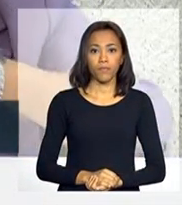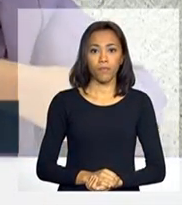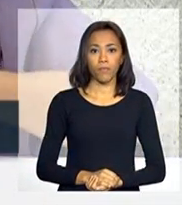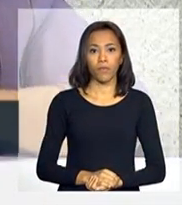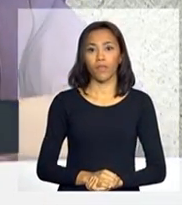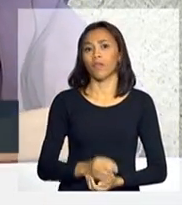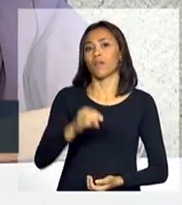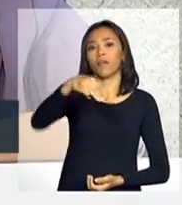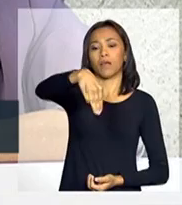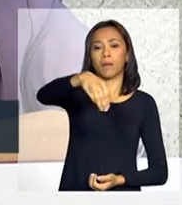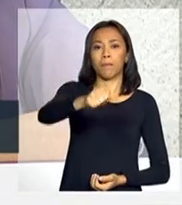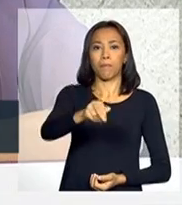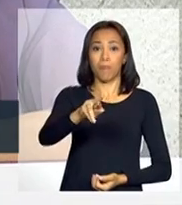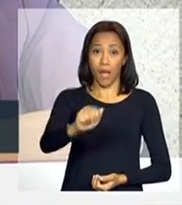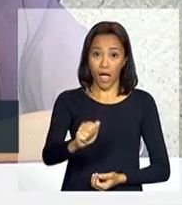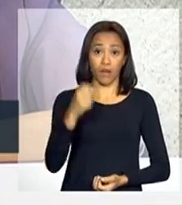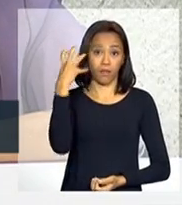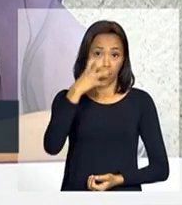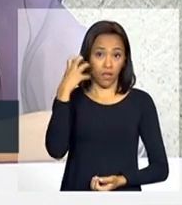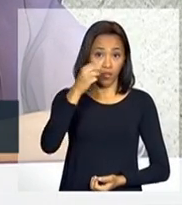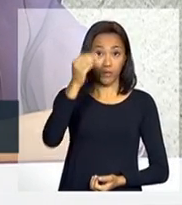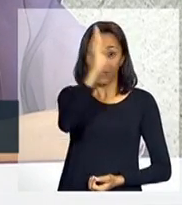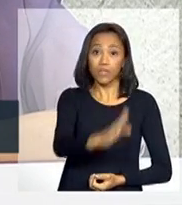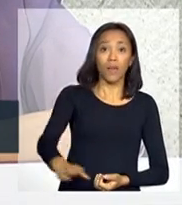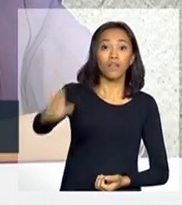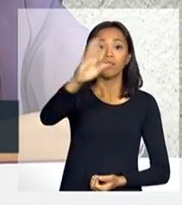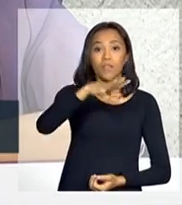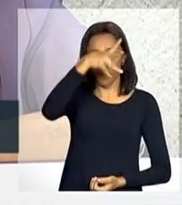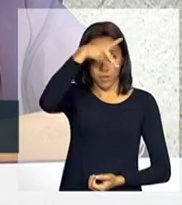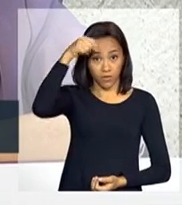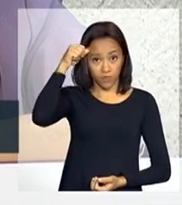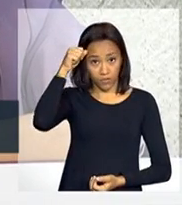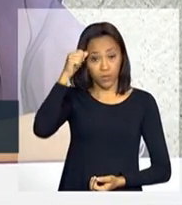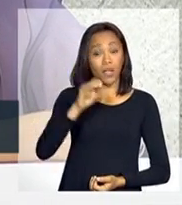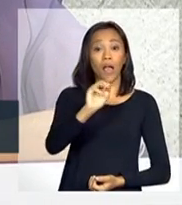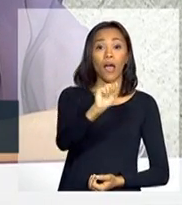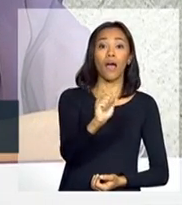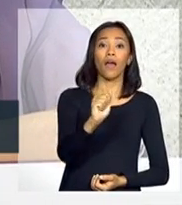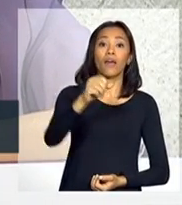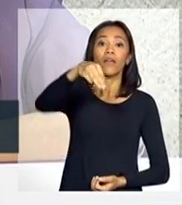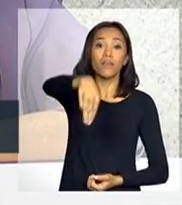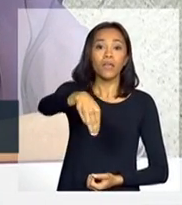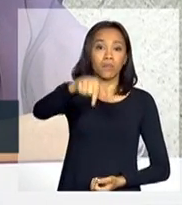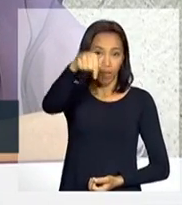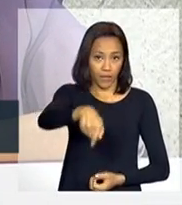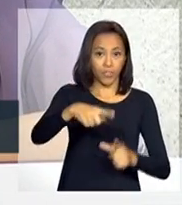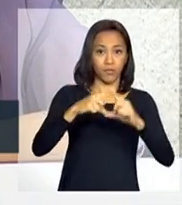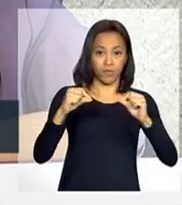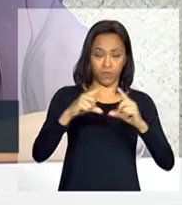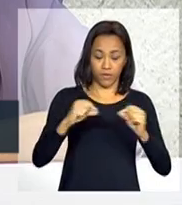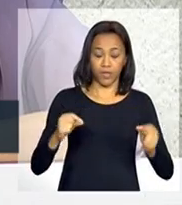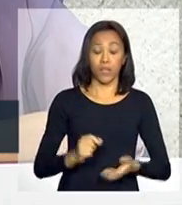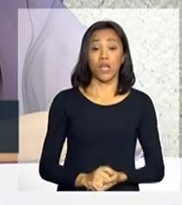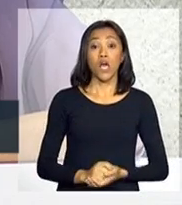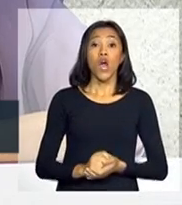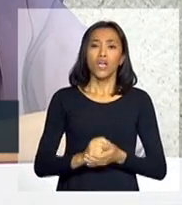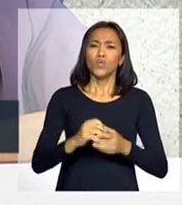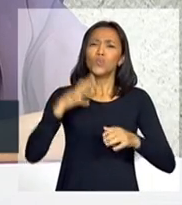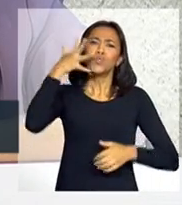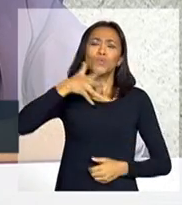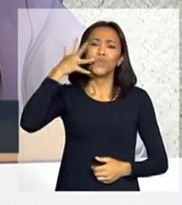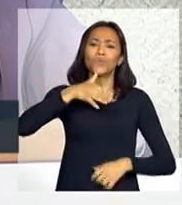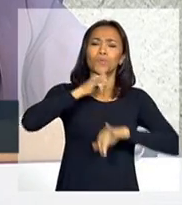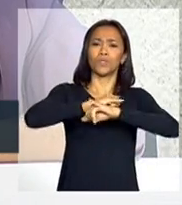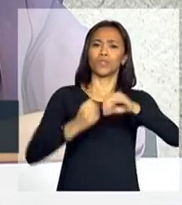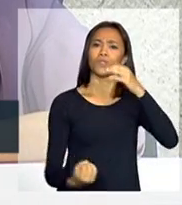Mara Regia, Rádio Nacional da Amazônia, Rádio Nacional AM de Brasília. No discurso de lançamento do